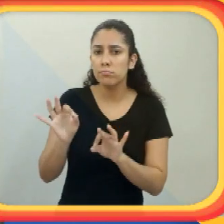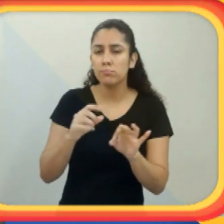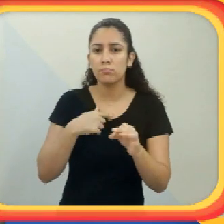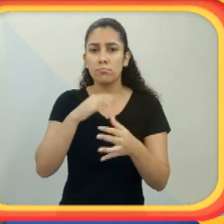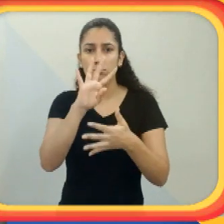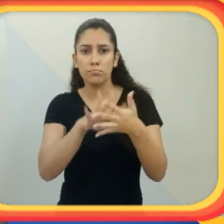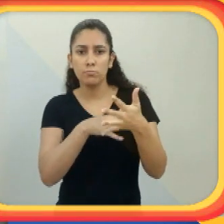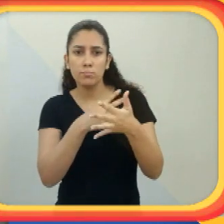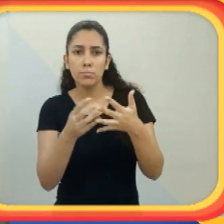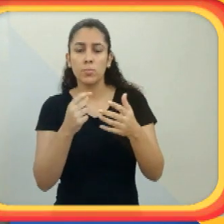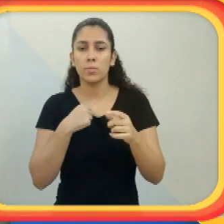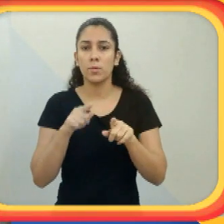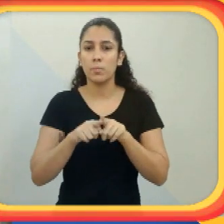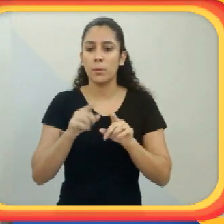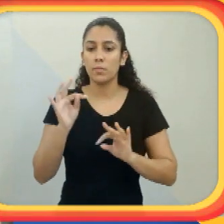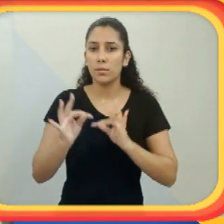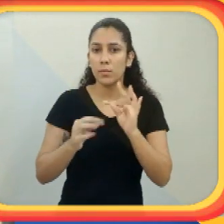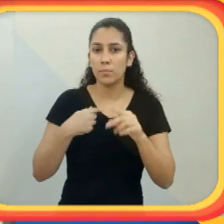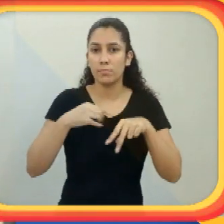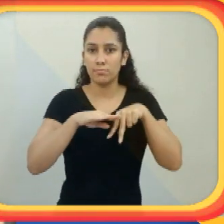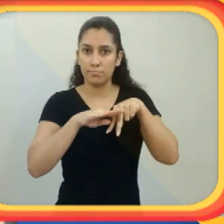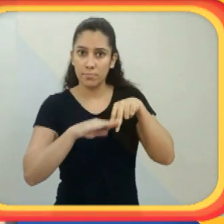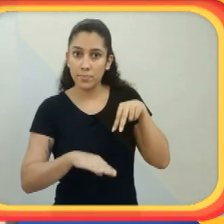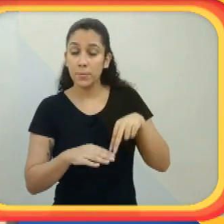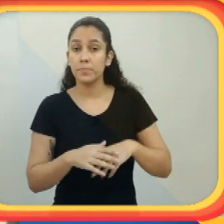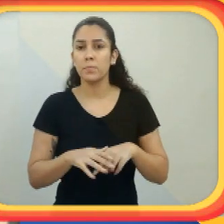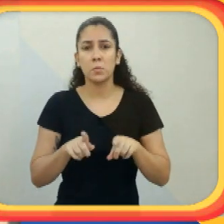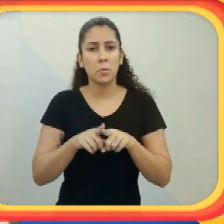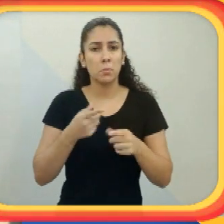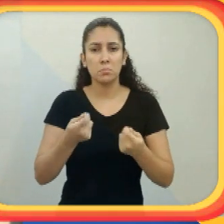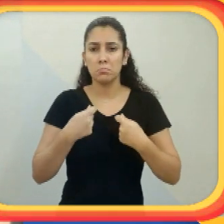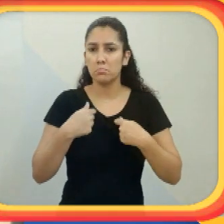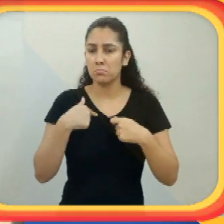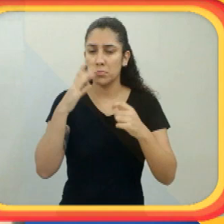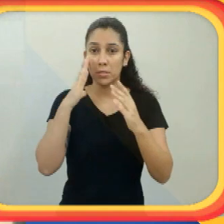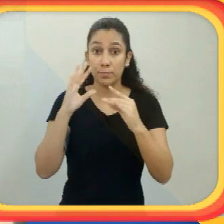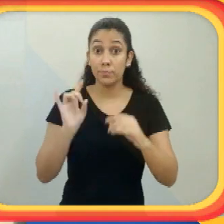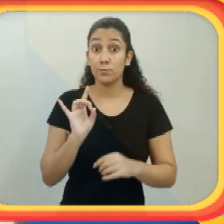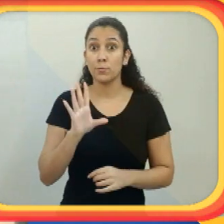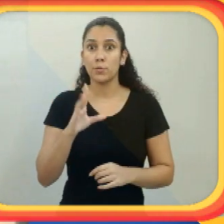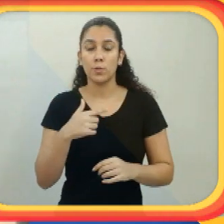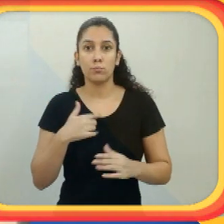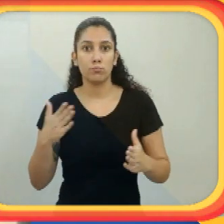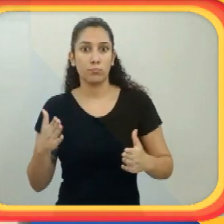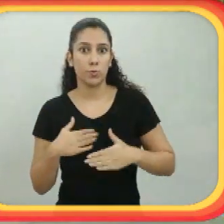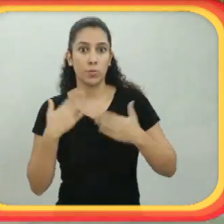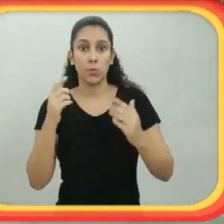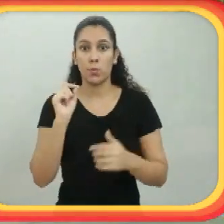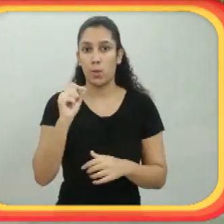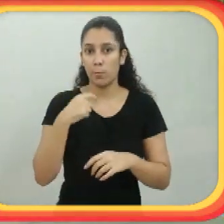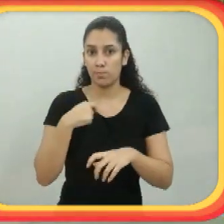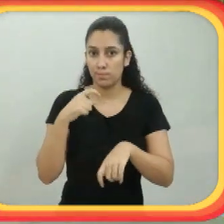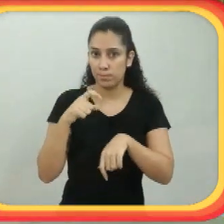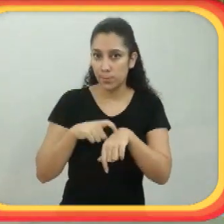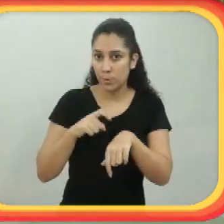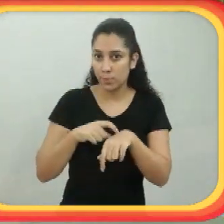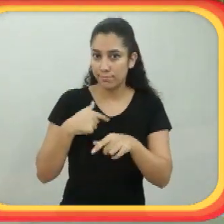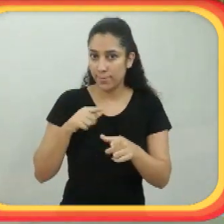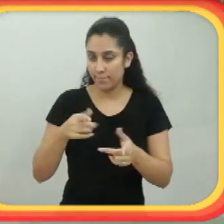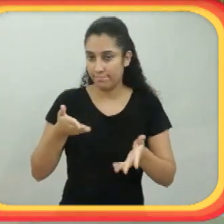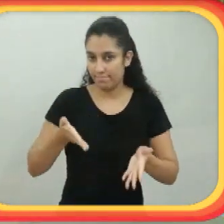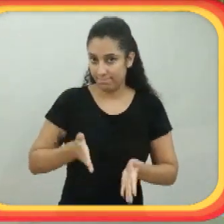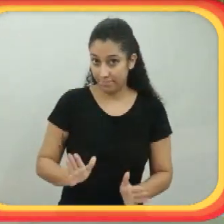E aí, tive uma gravidez super tranquila, ainda que fossem esperados alguns